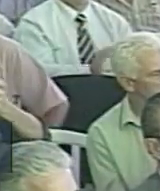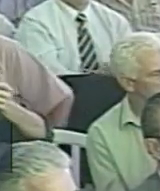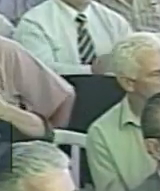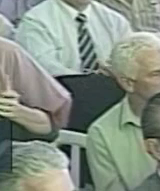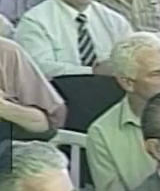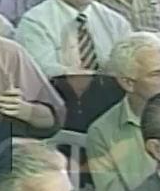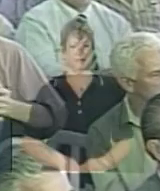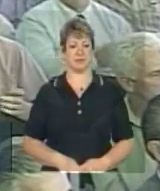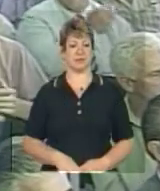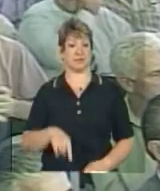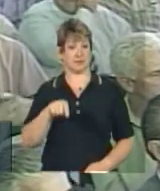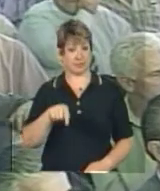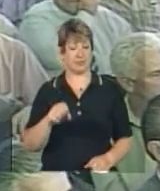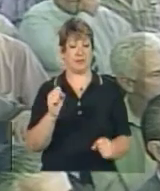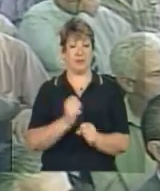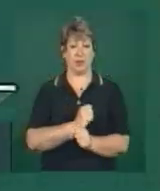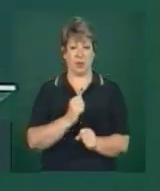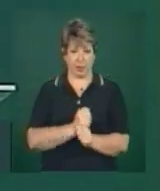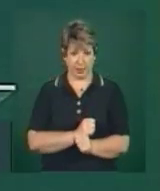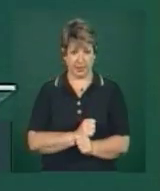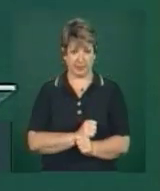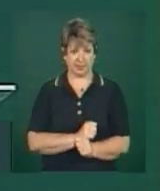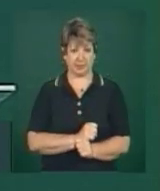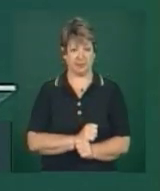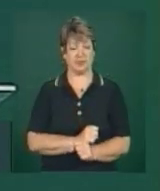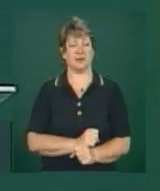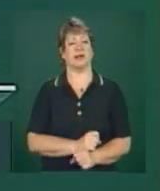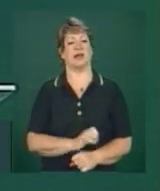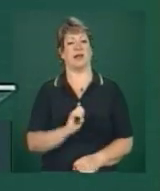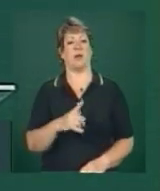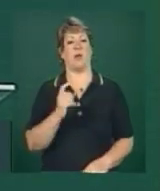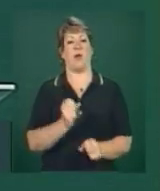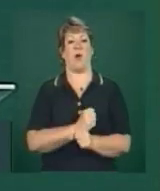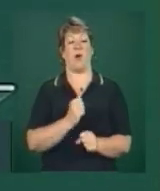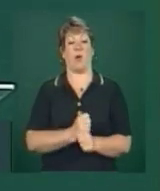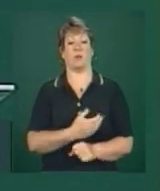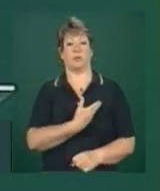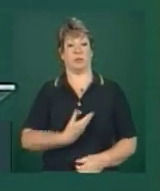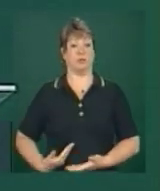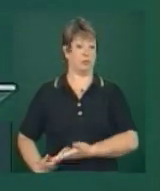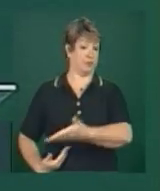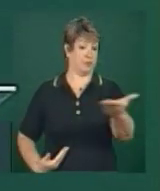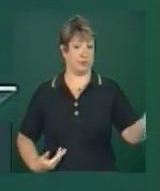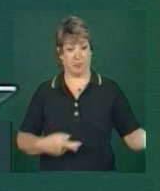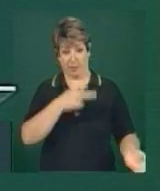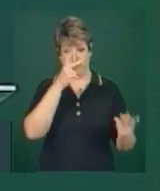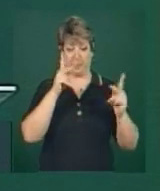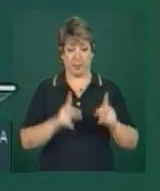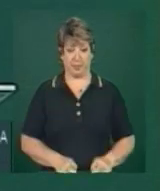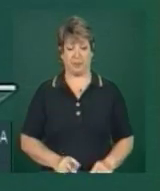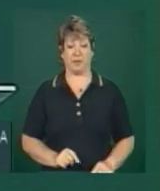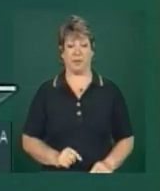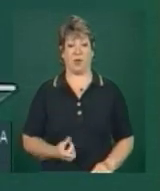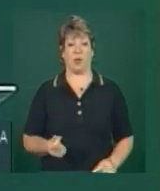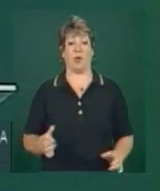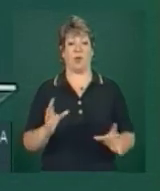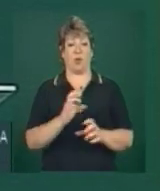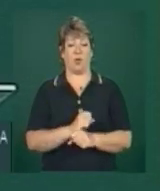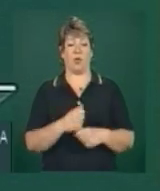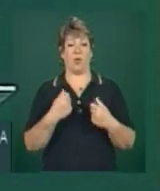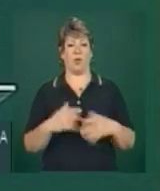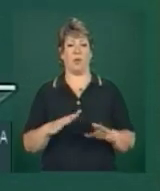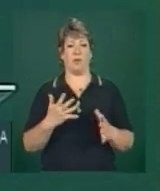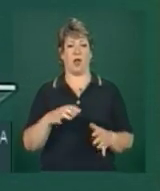essa obra será uma obra pública e com um custo estimado de